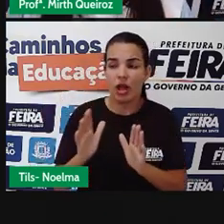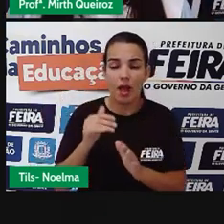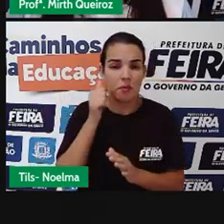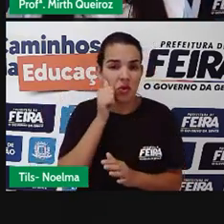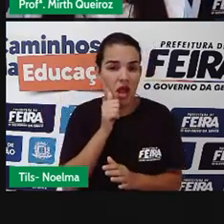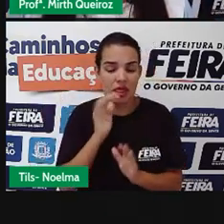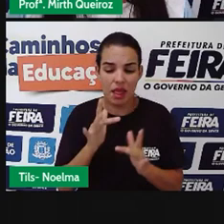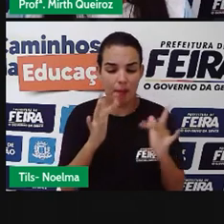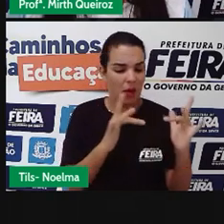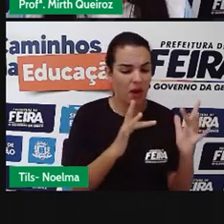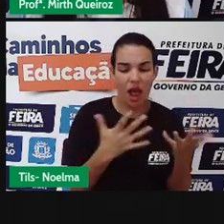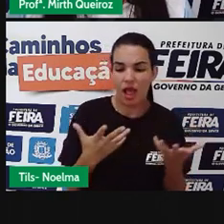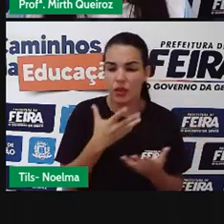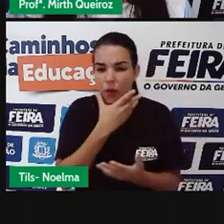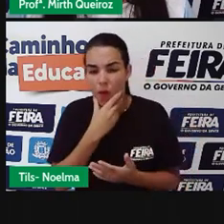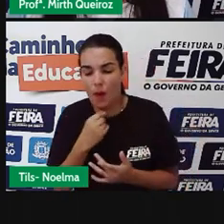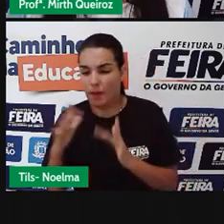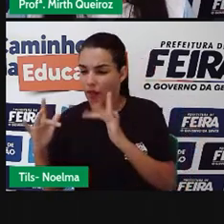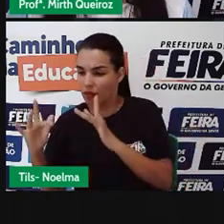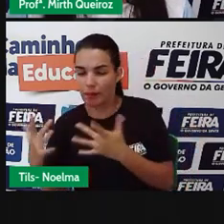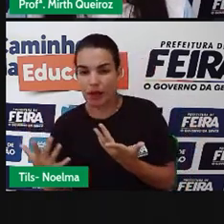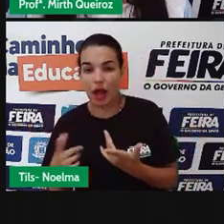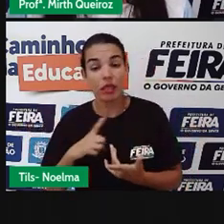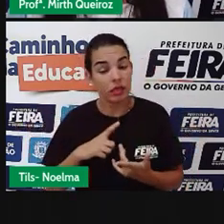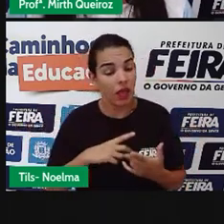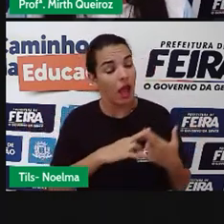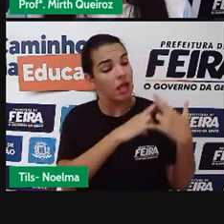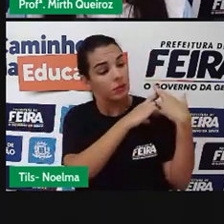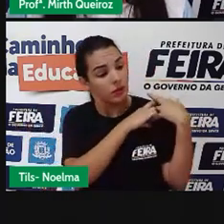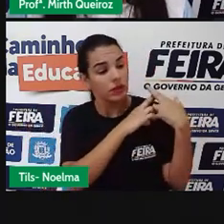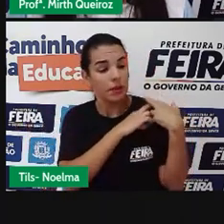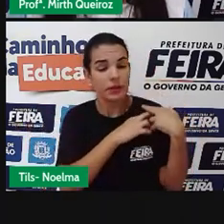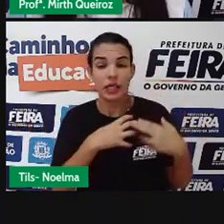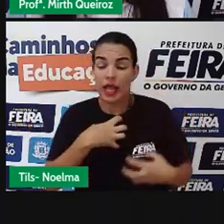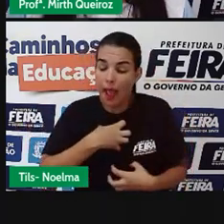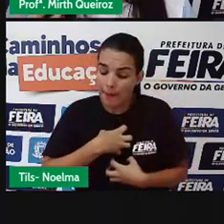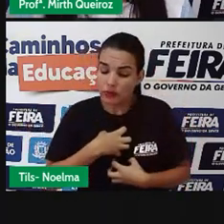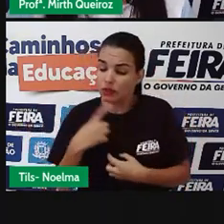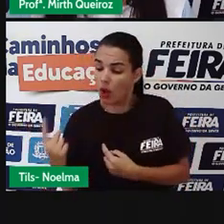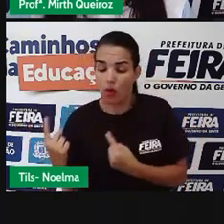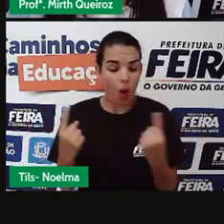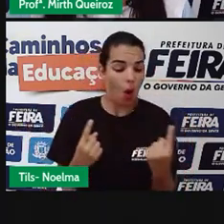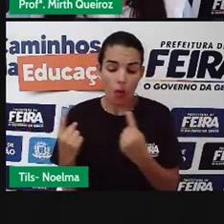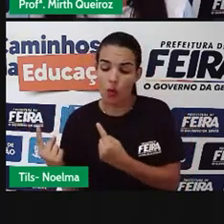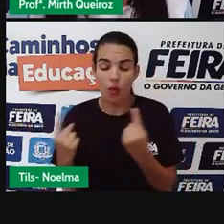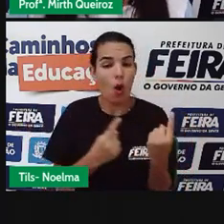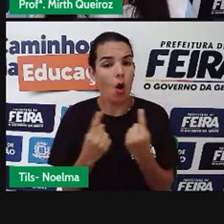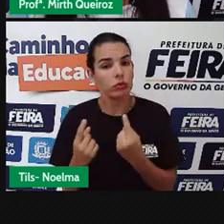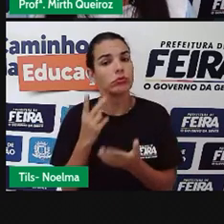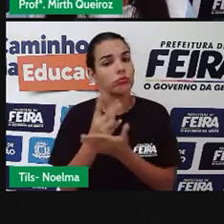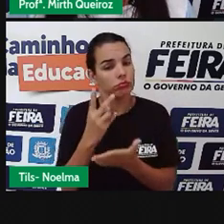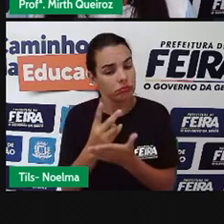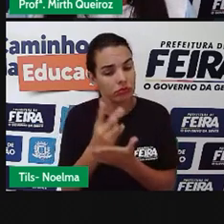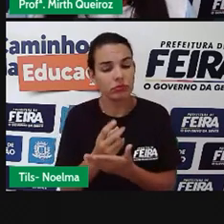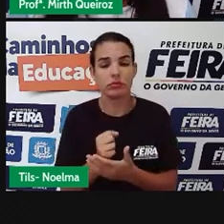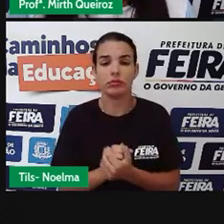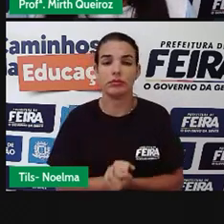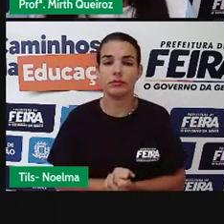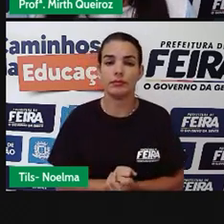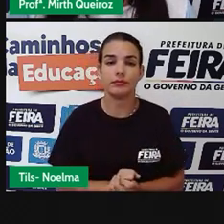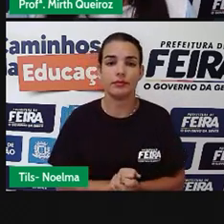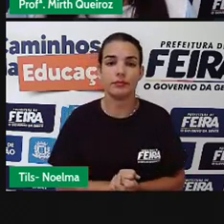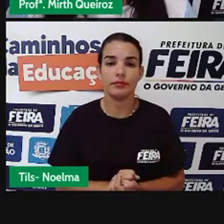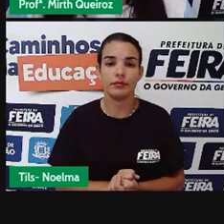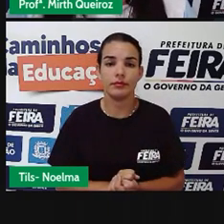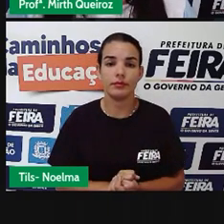namorar uma mulher, tem a questão da responsabilidade emocional. Então, a gente se torna responsável pelo outro que a gente cativiza, né?